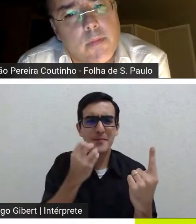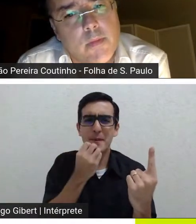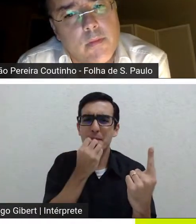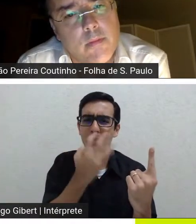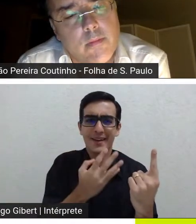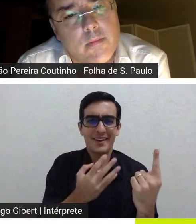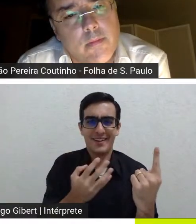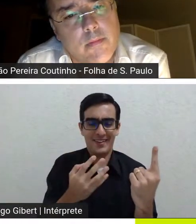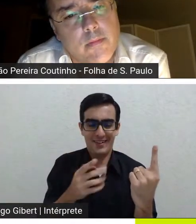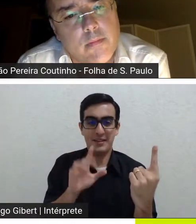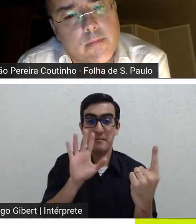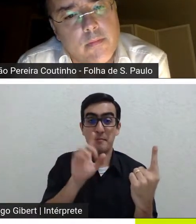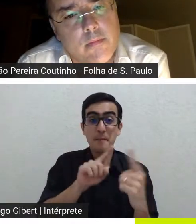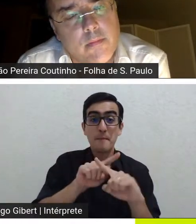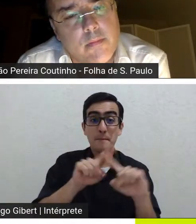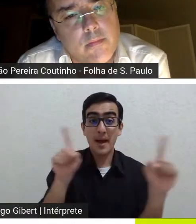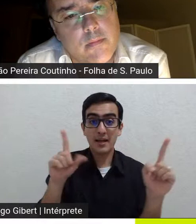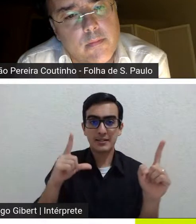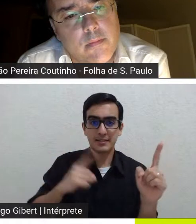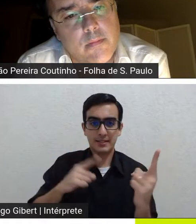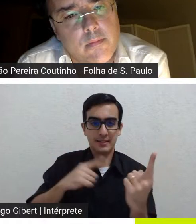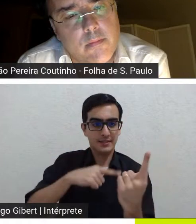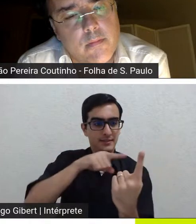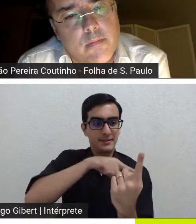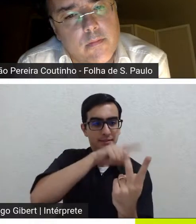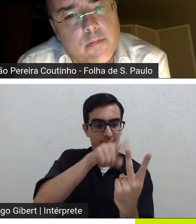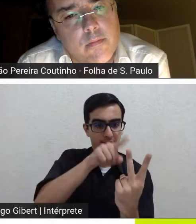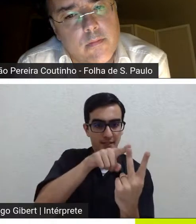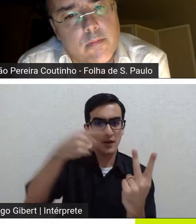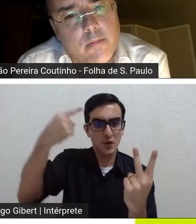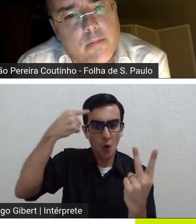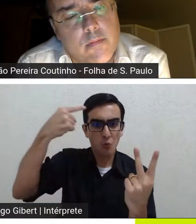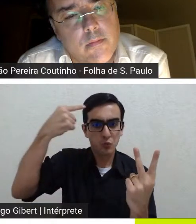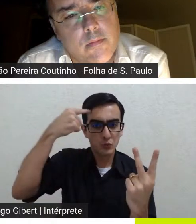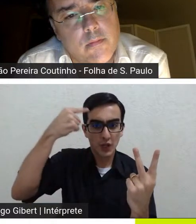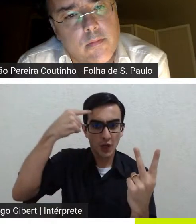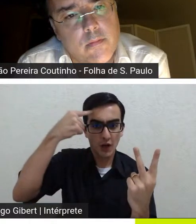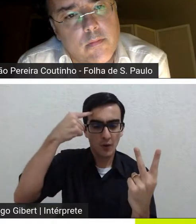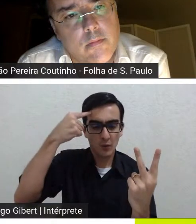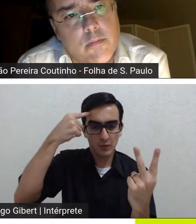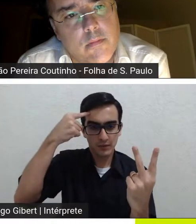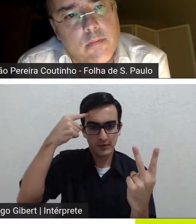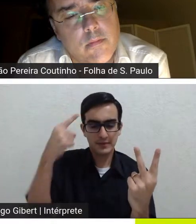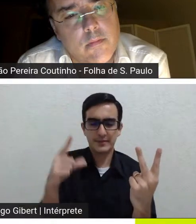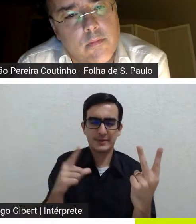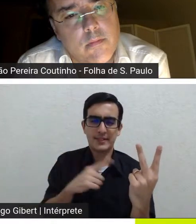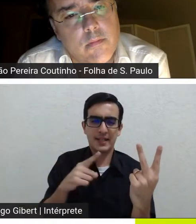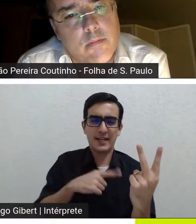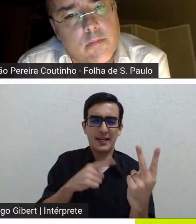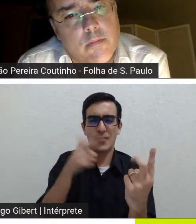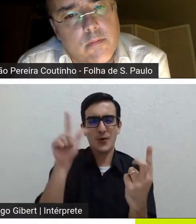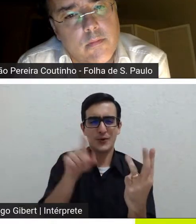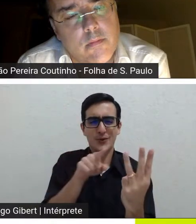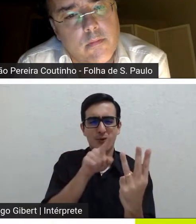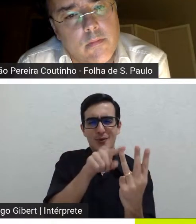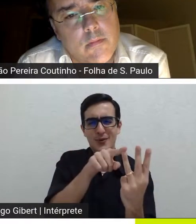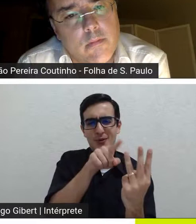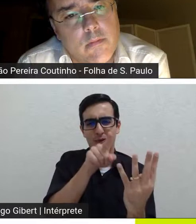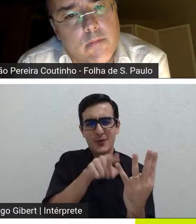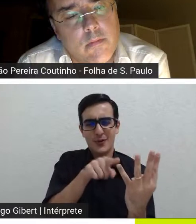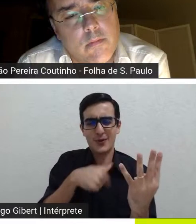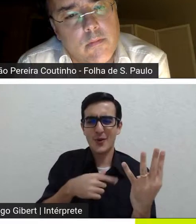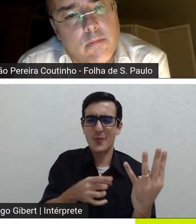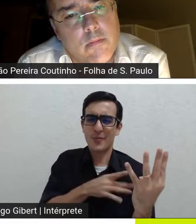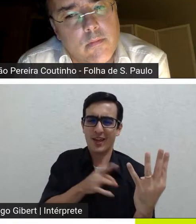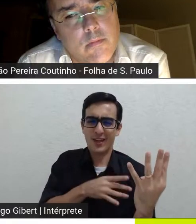que eu vi mas elas vinham pela compulsão por uma coisa mais autística agora eu tenho medo de falar qualquer coisa mas vale